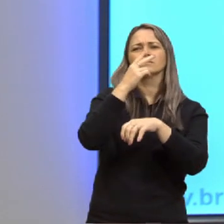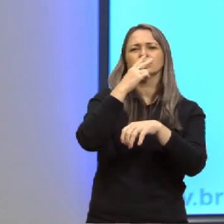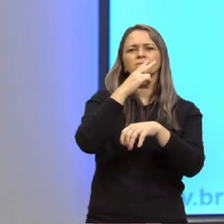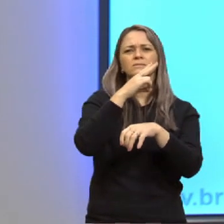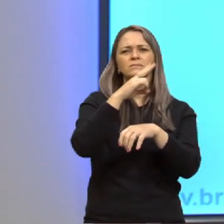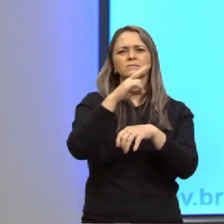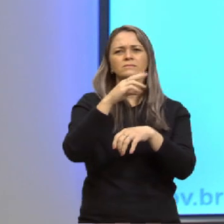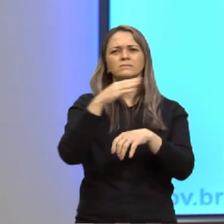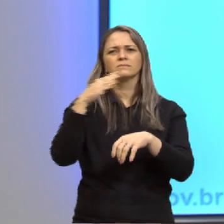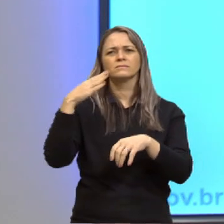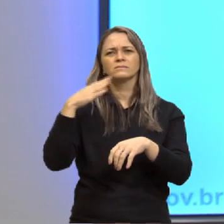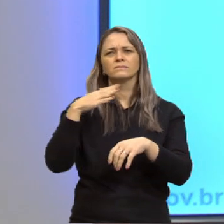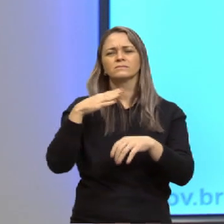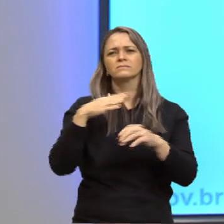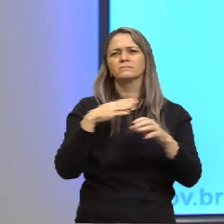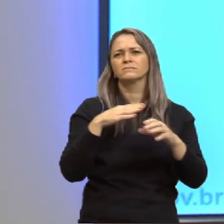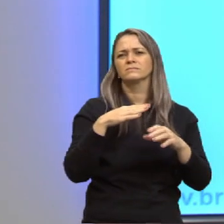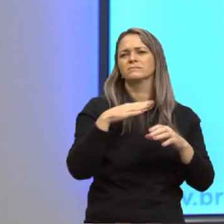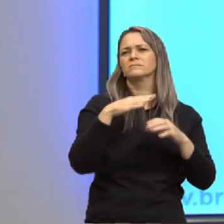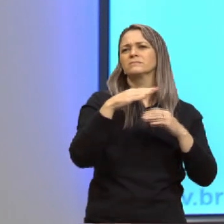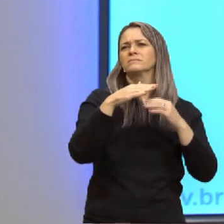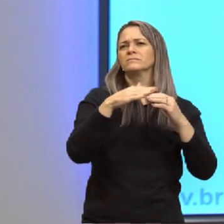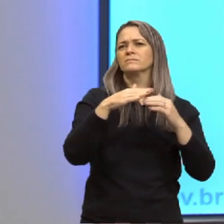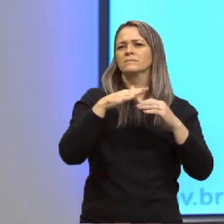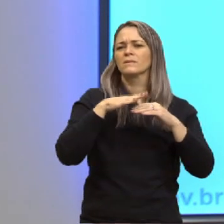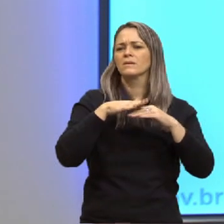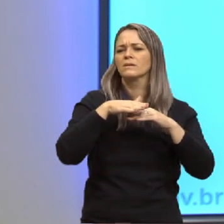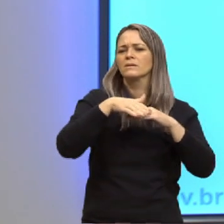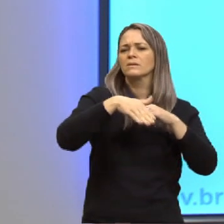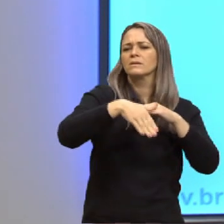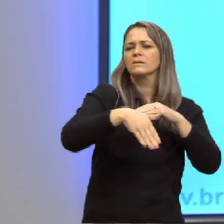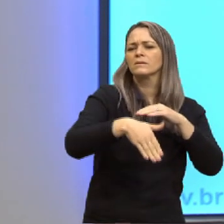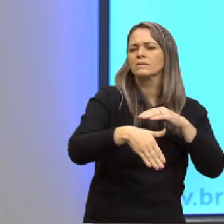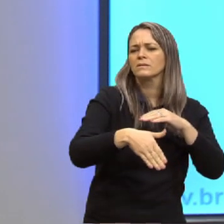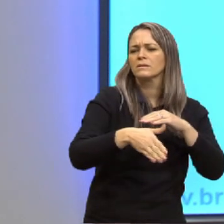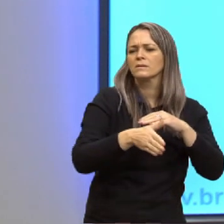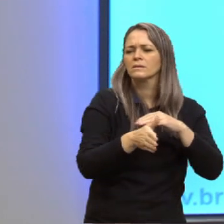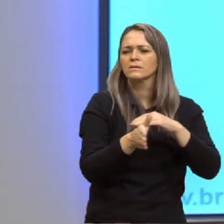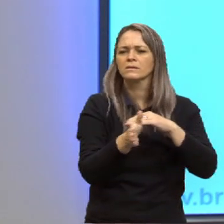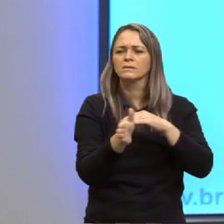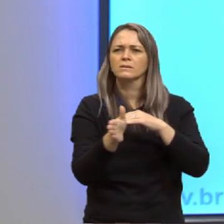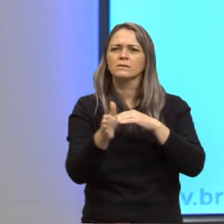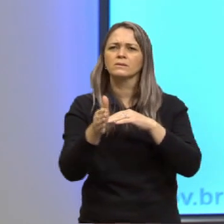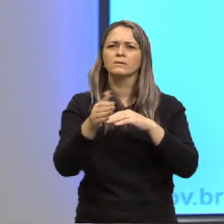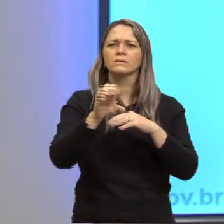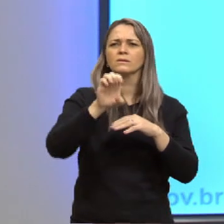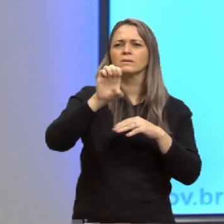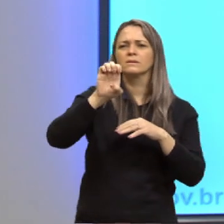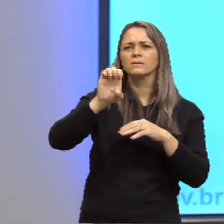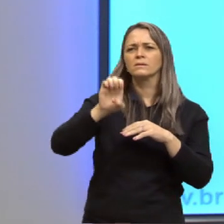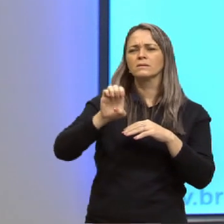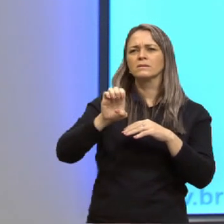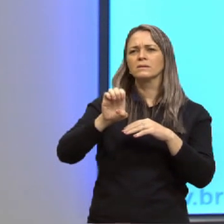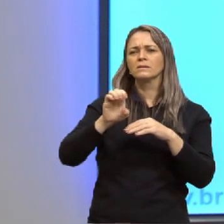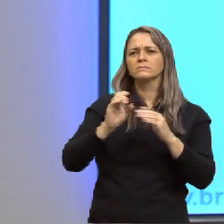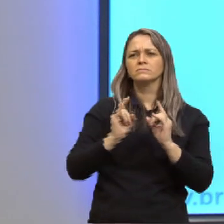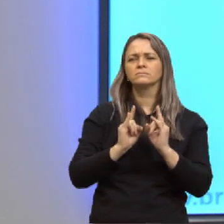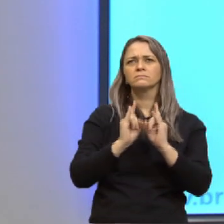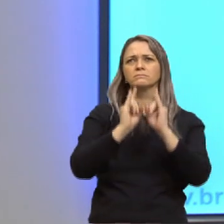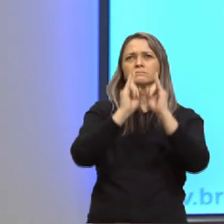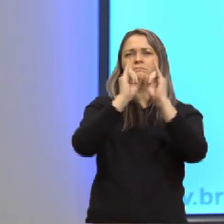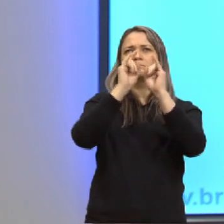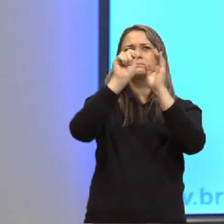exército em trânsito. a ladeira faz uma curva à esquerda passando em frente a um prédio do século